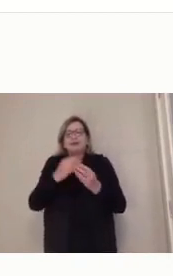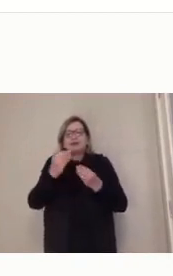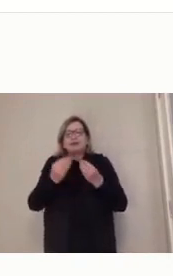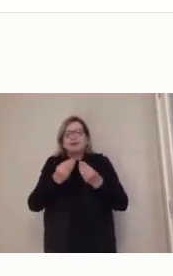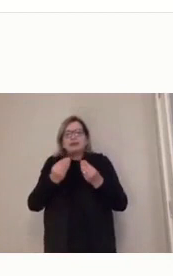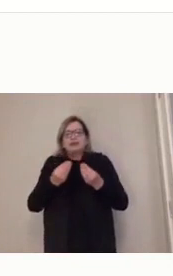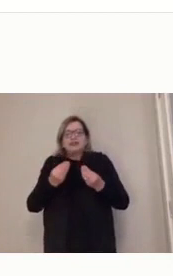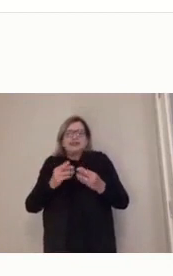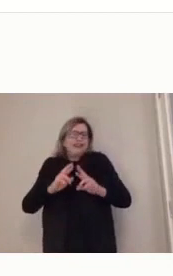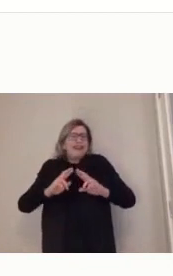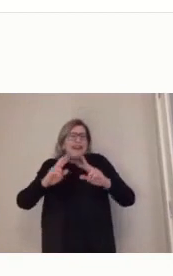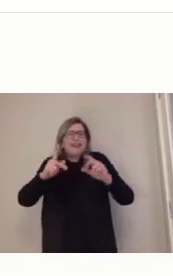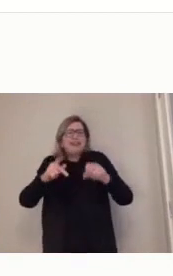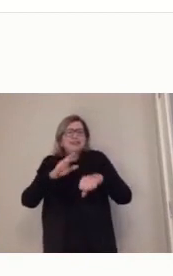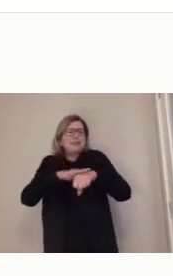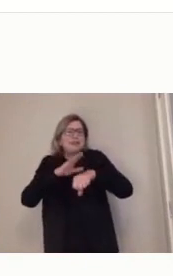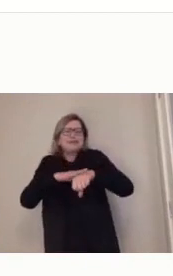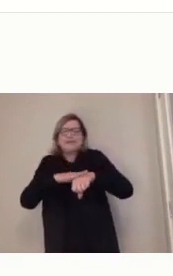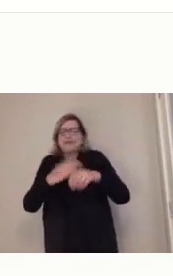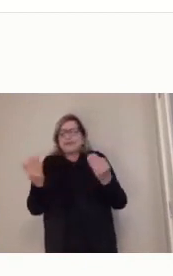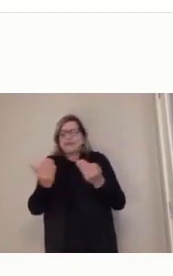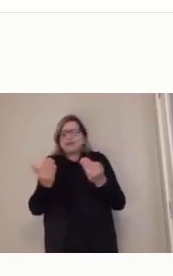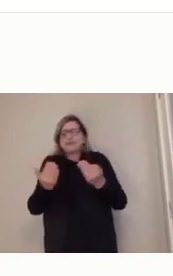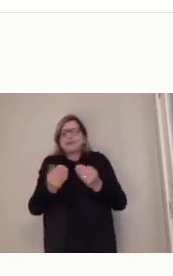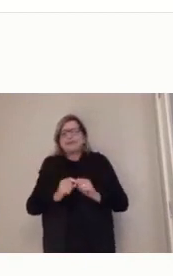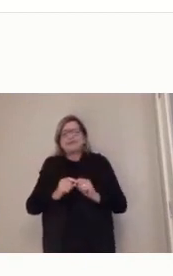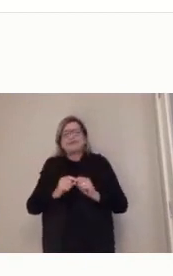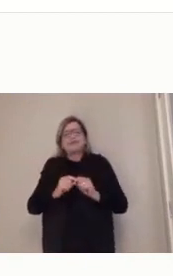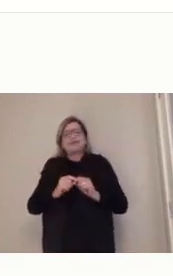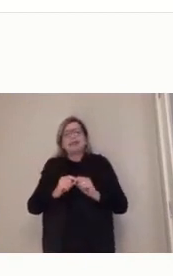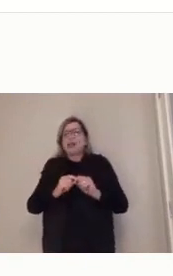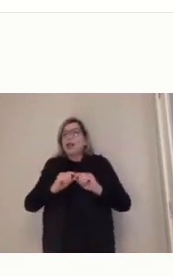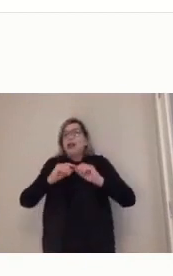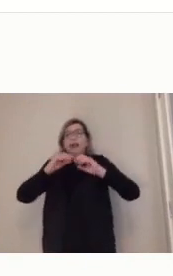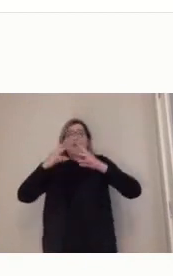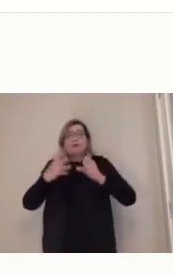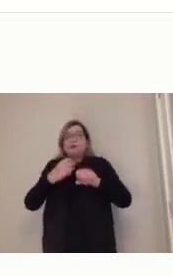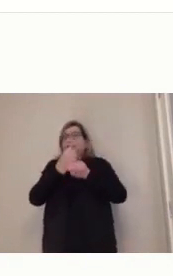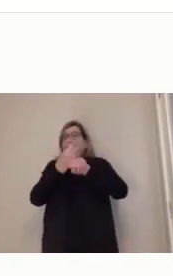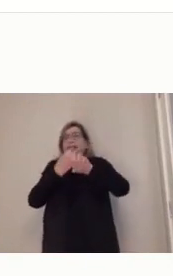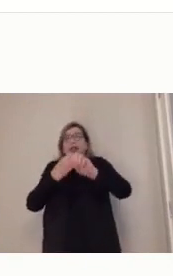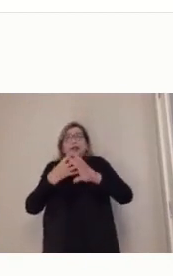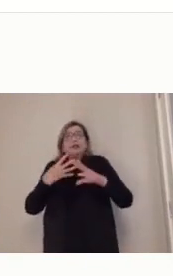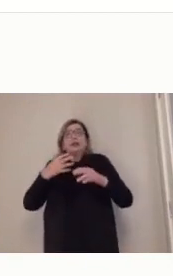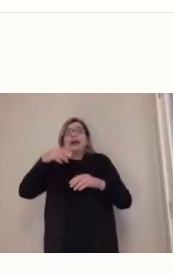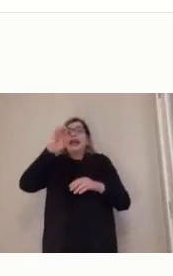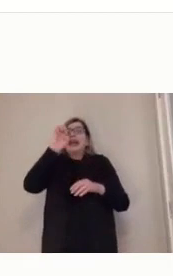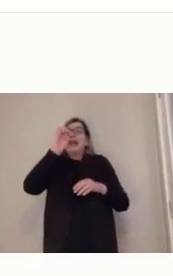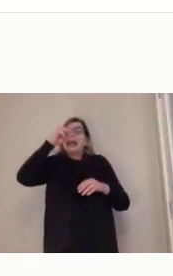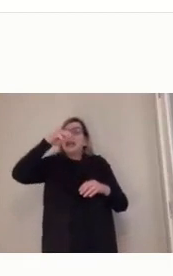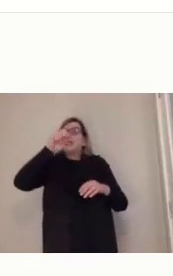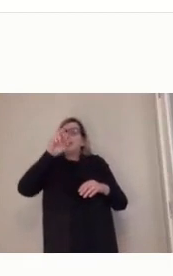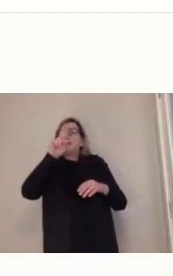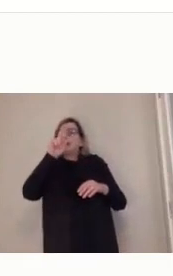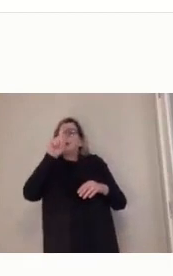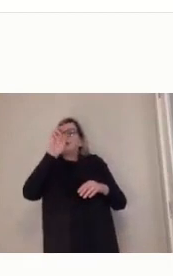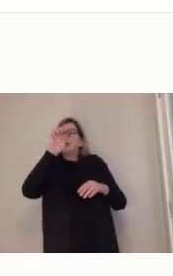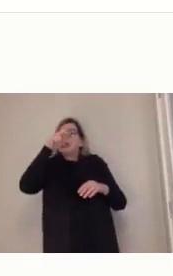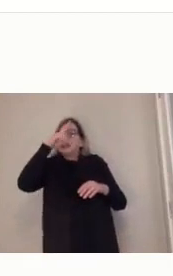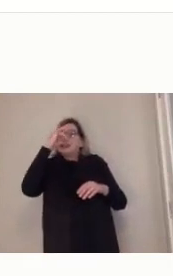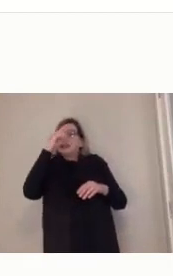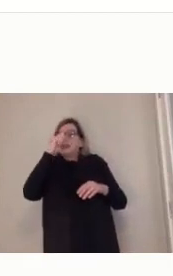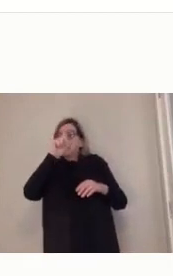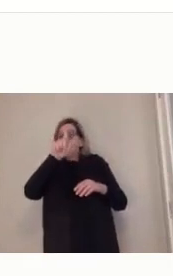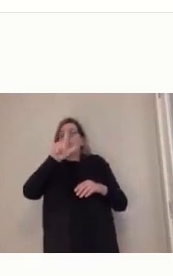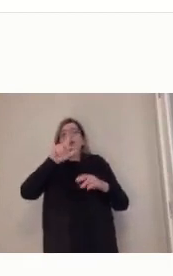diferenciada, né, que é a do ensino remoto emergencial, que não é educação à distância, embora a gente veja muitas